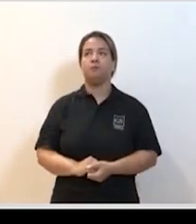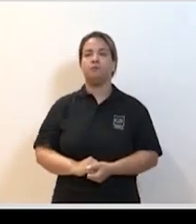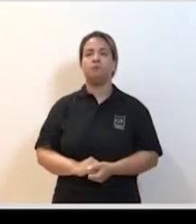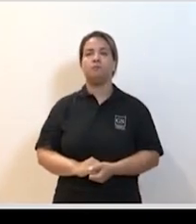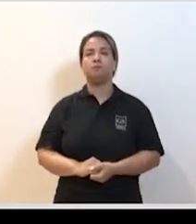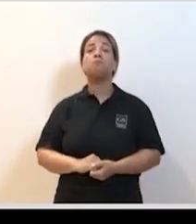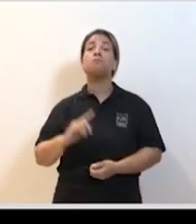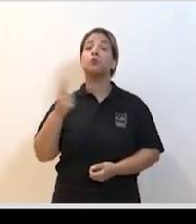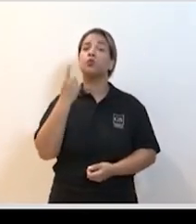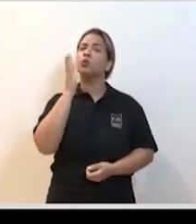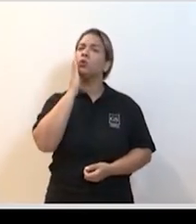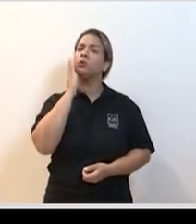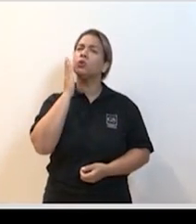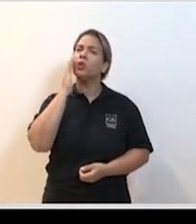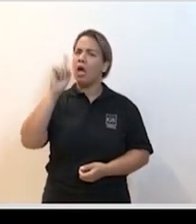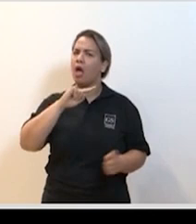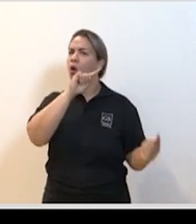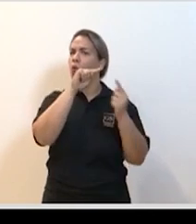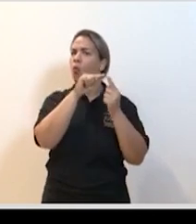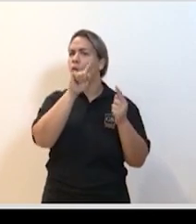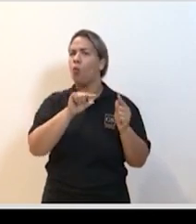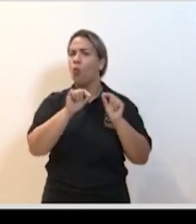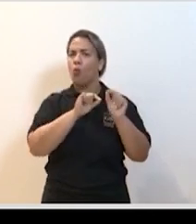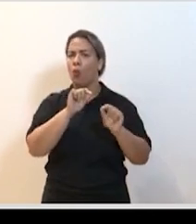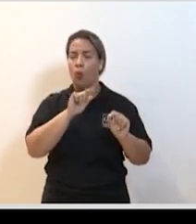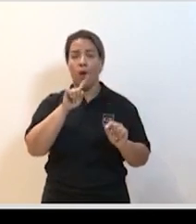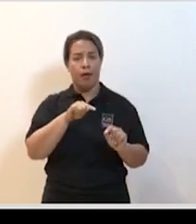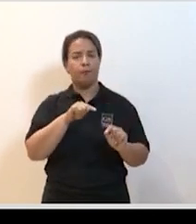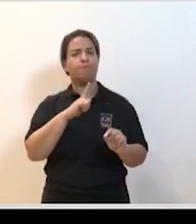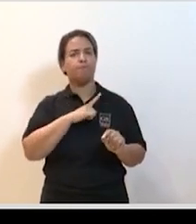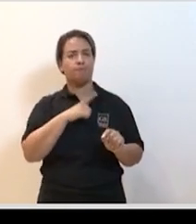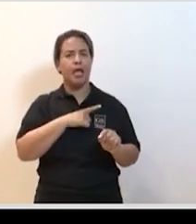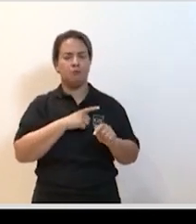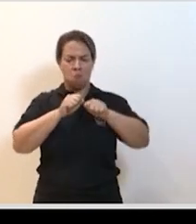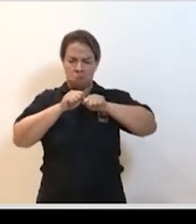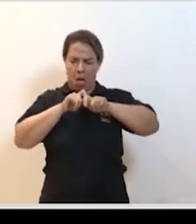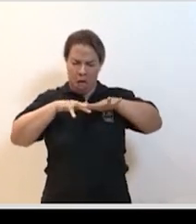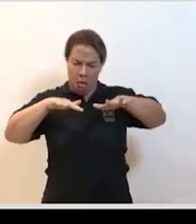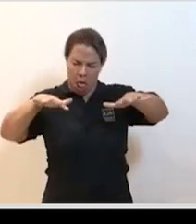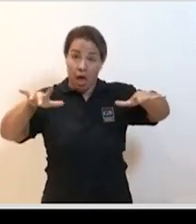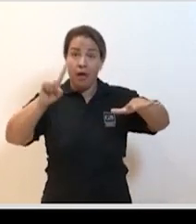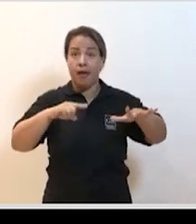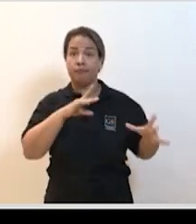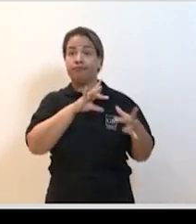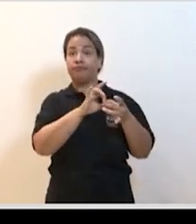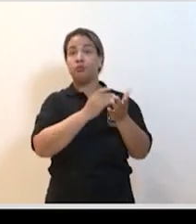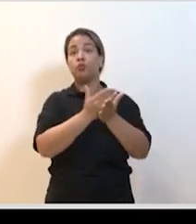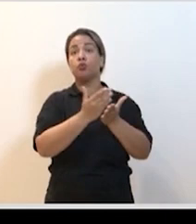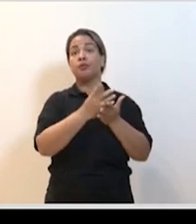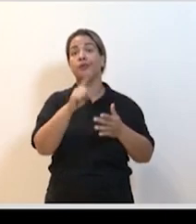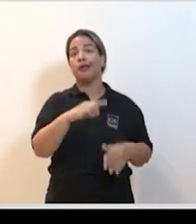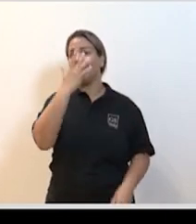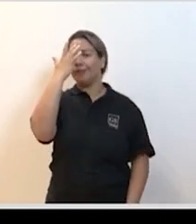A gente sabe que, objetivamente, isso veio, essa epidemia, que, inicialmente, era muito linkada em pessoas